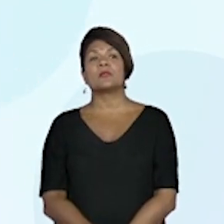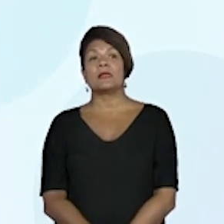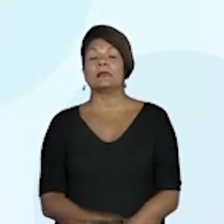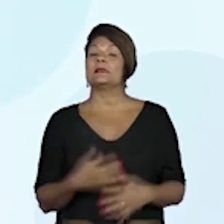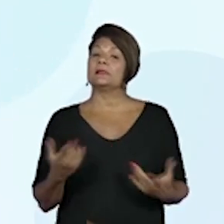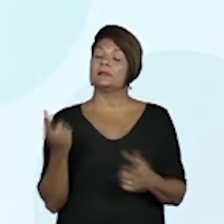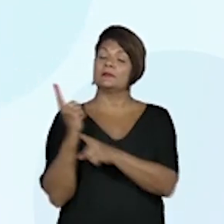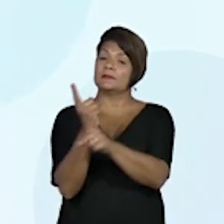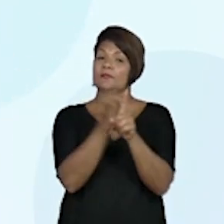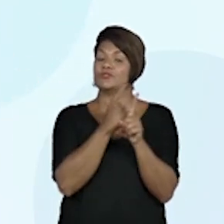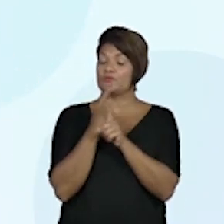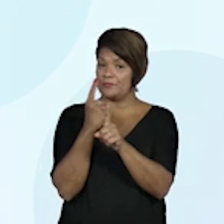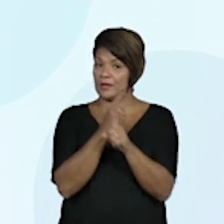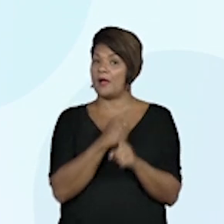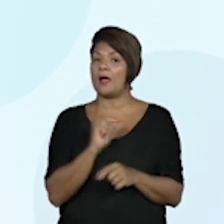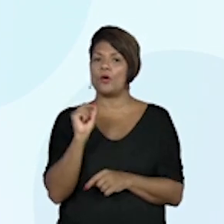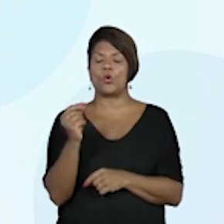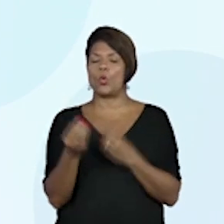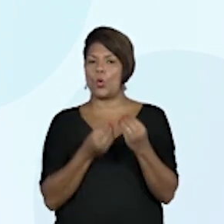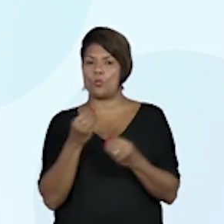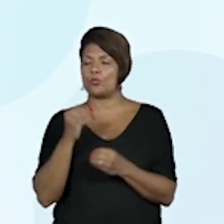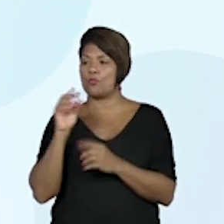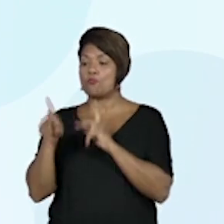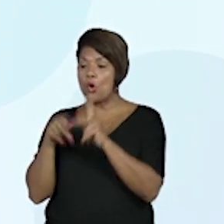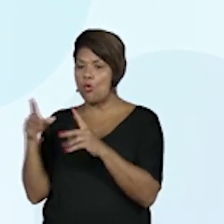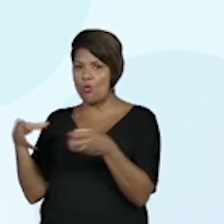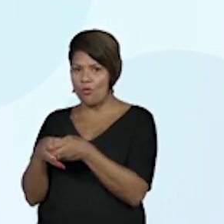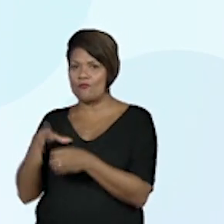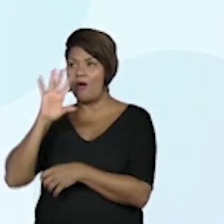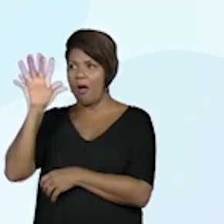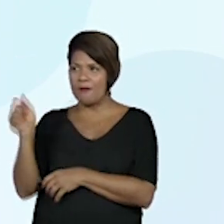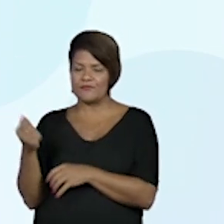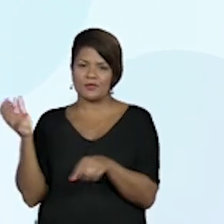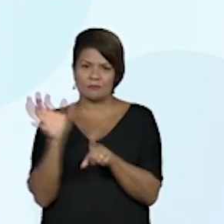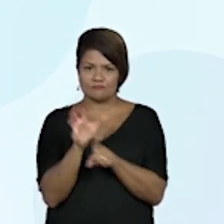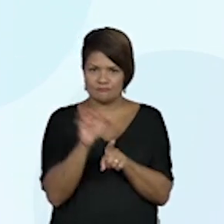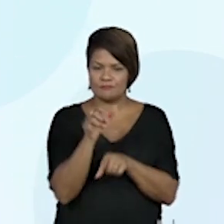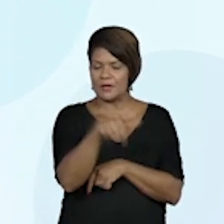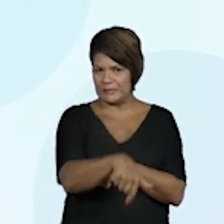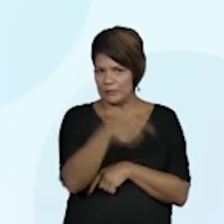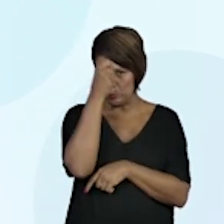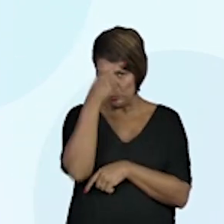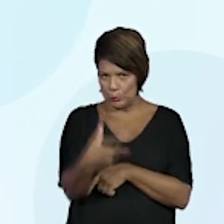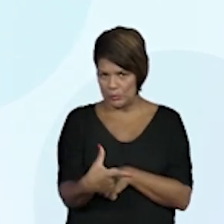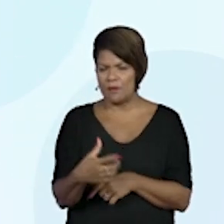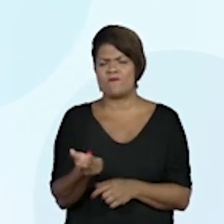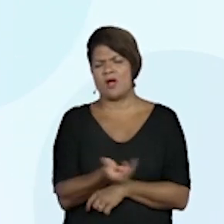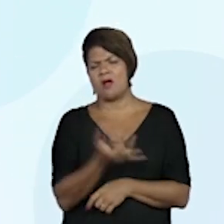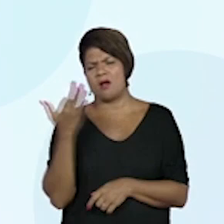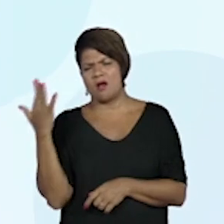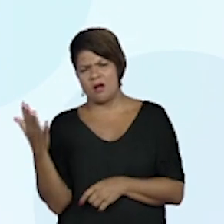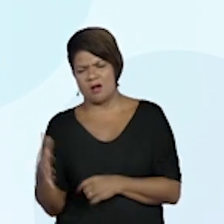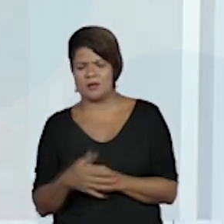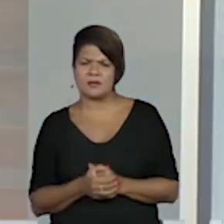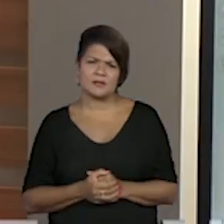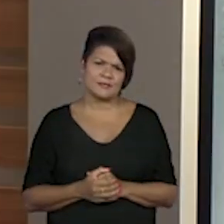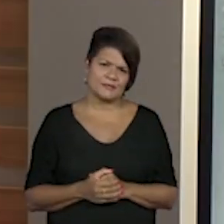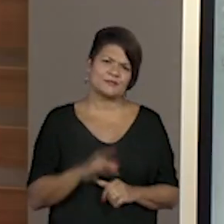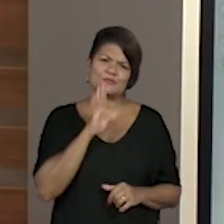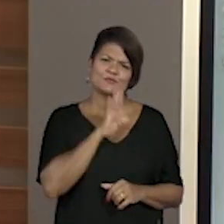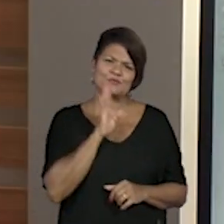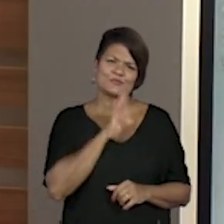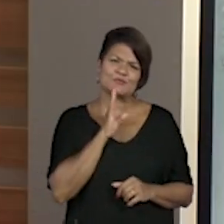Identificar as contribuições dos povos africanos na cultura brasileira. A gente teve várias contribuições aí, super